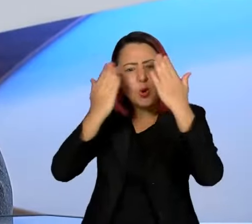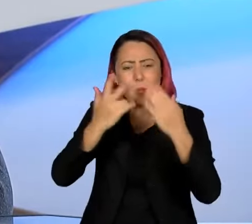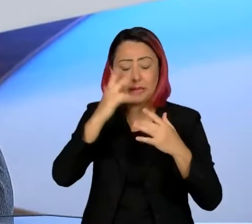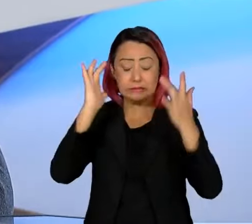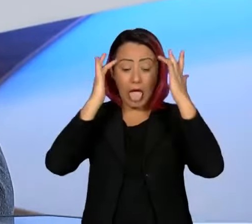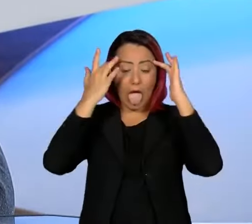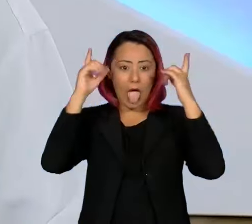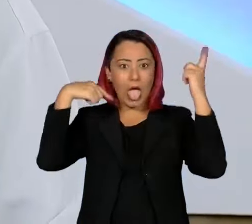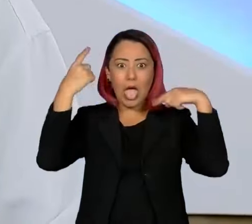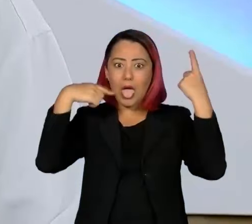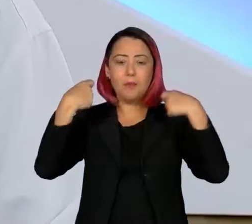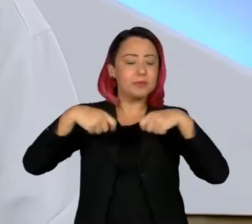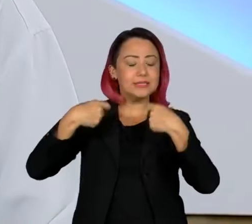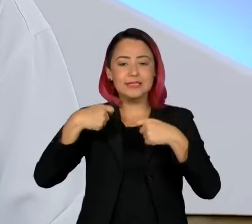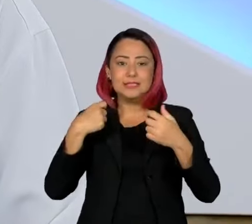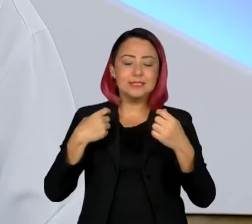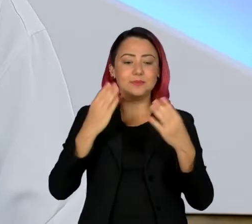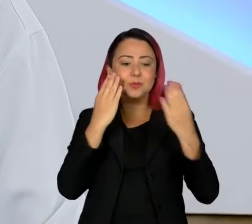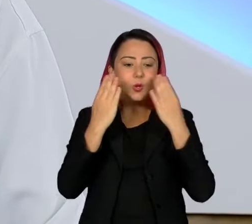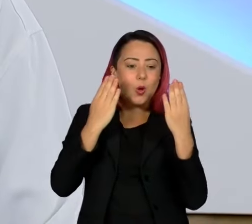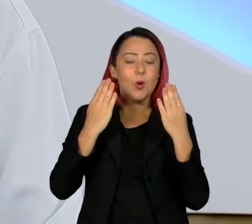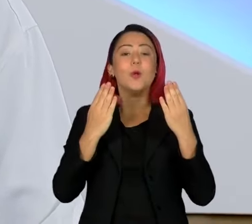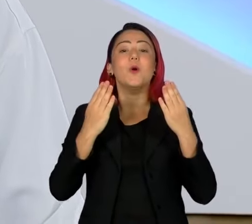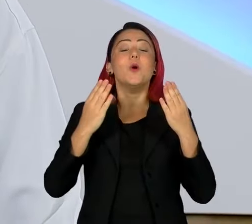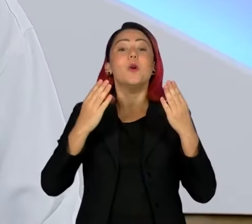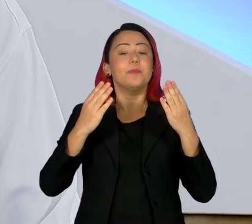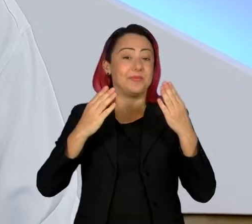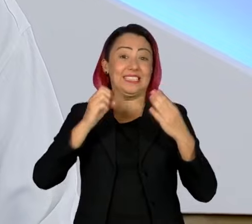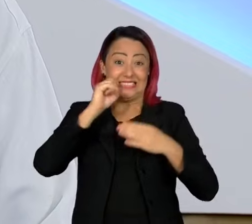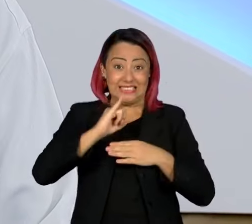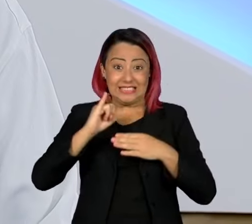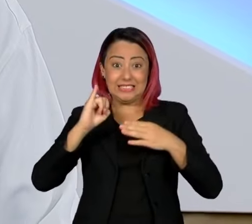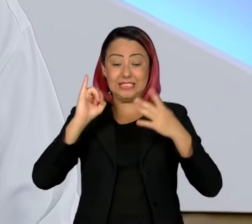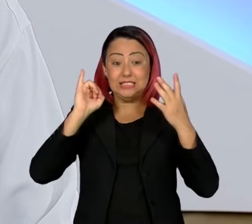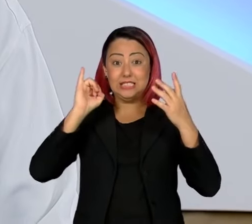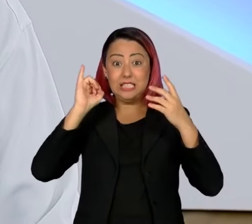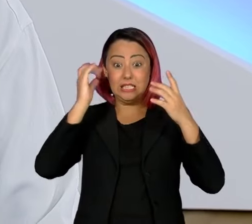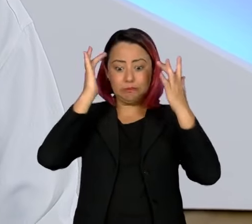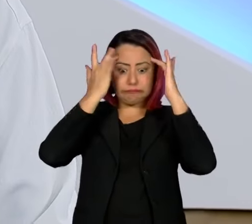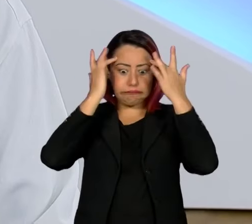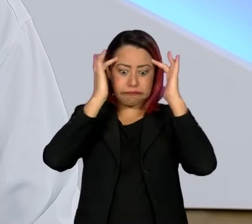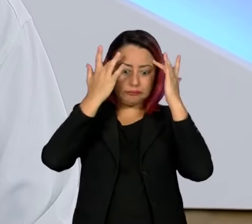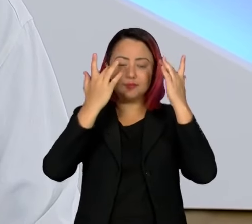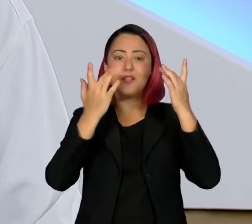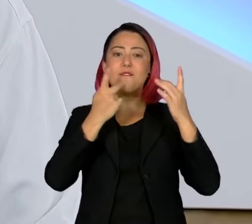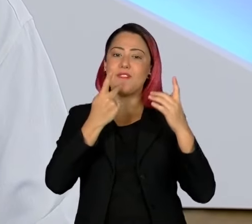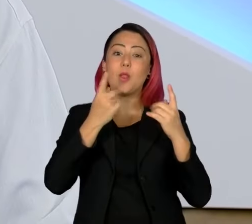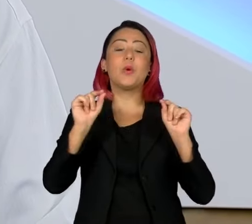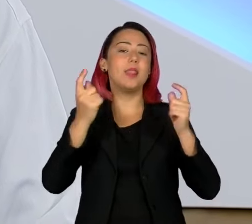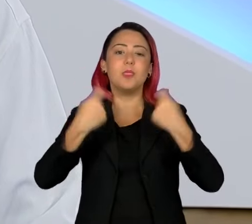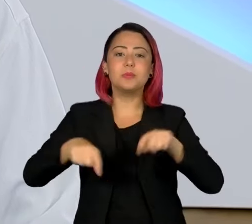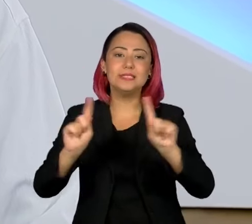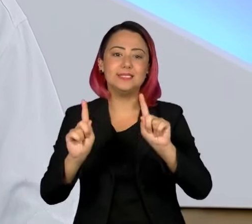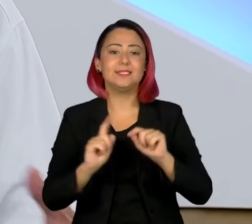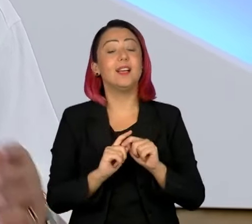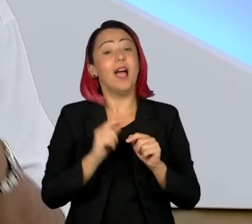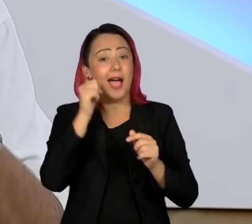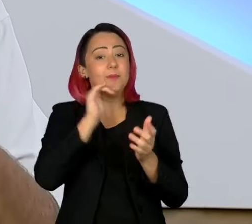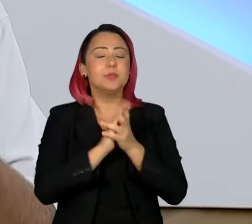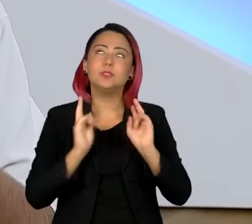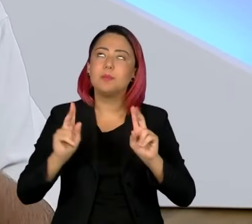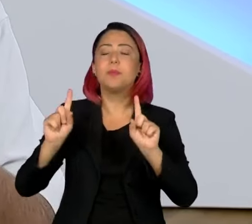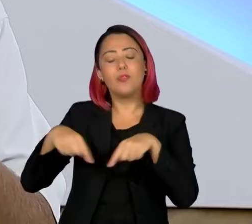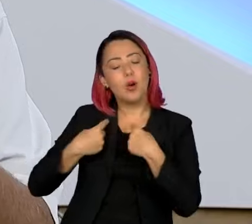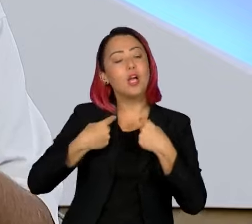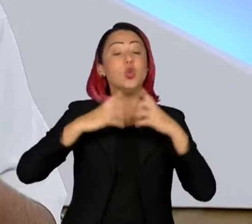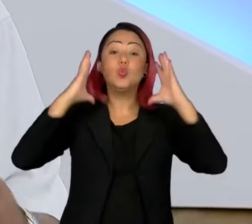Todo maluco, todo psicopata acha que não precisa de psicólogo. Eu digo, você está me chamando de maluco, é isso mesmo? Ela disse, não, porque lógico que todo mundo precisa sempre